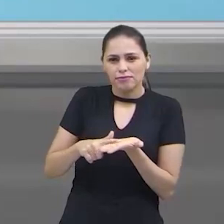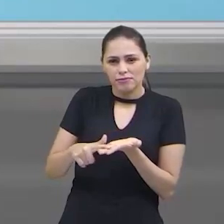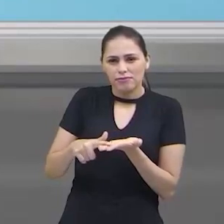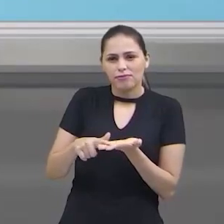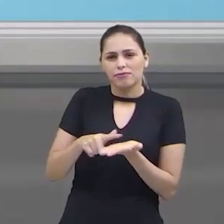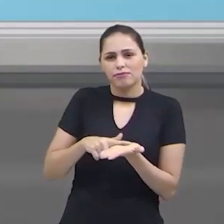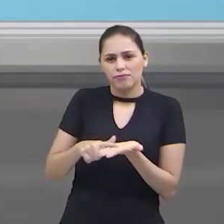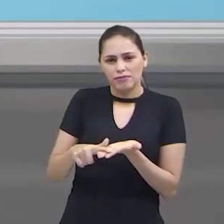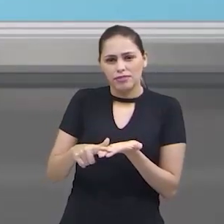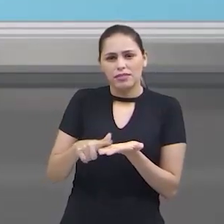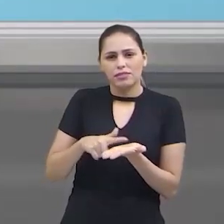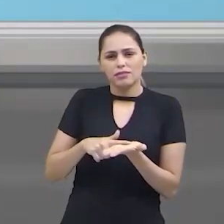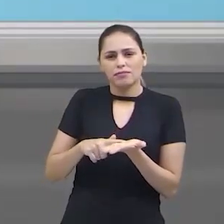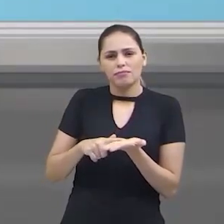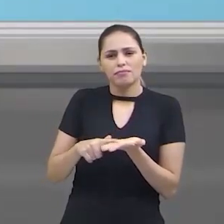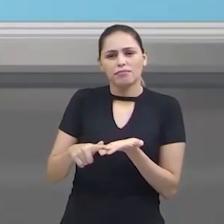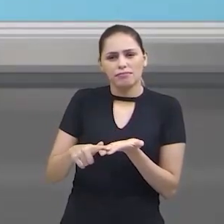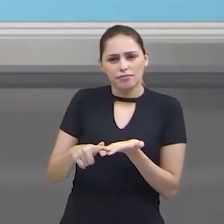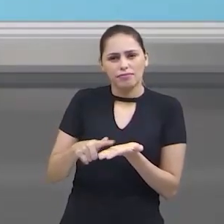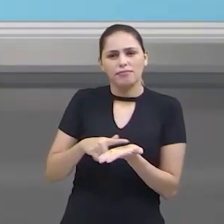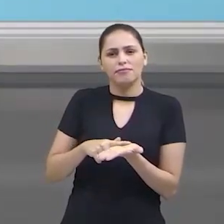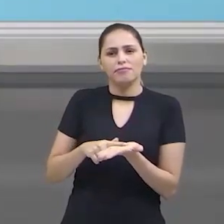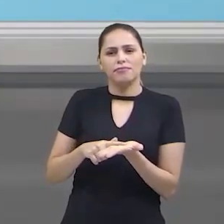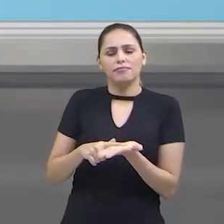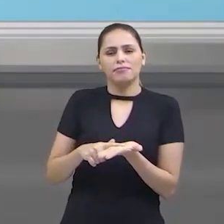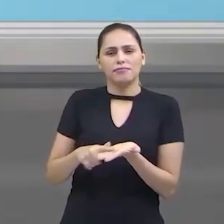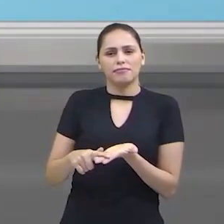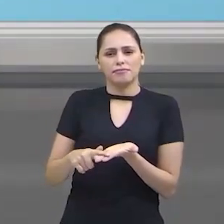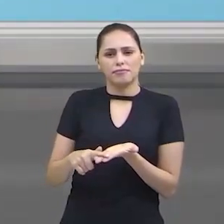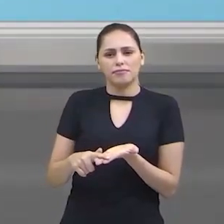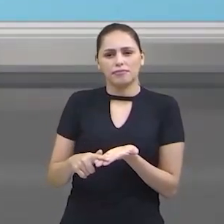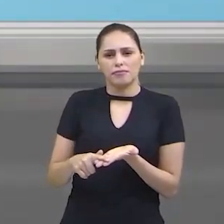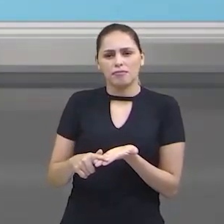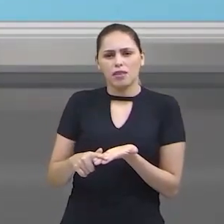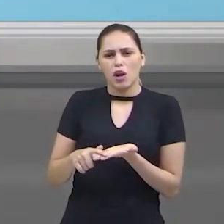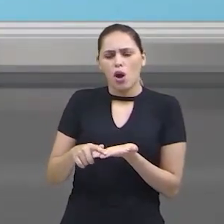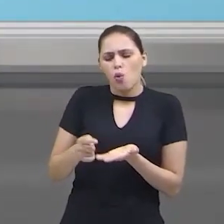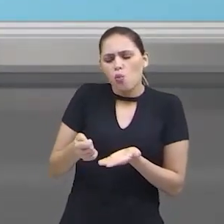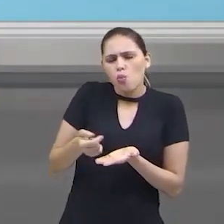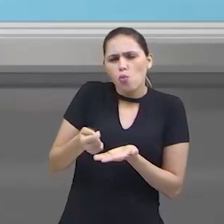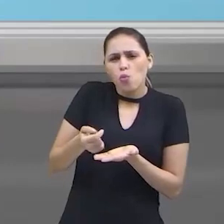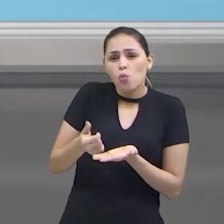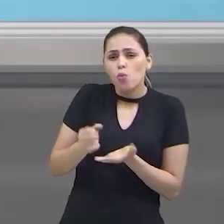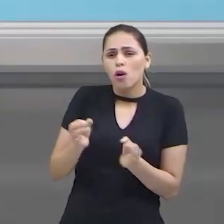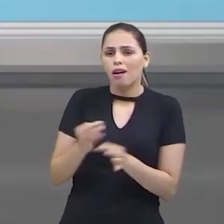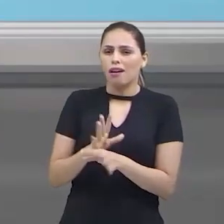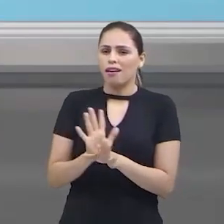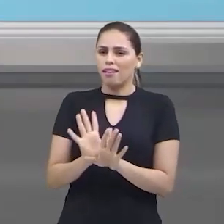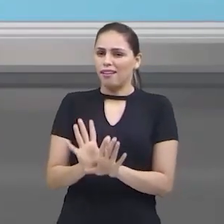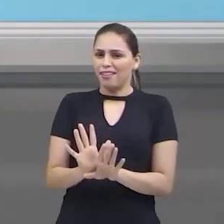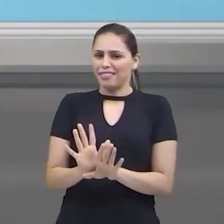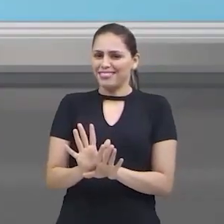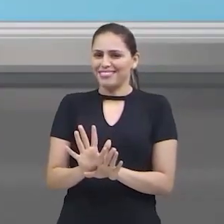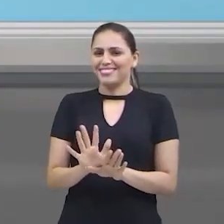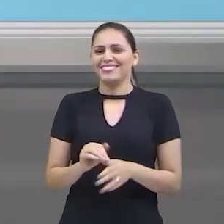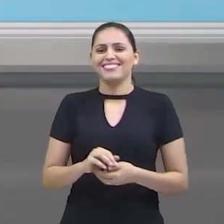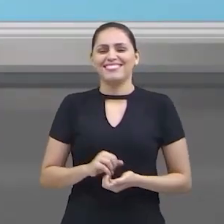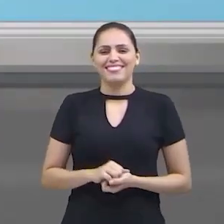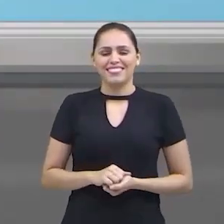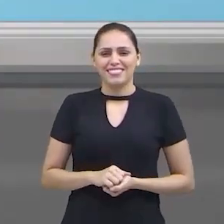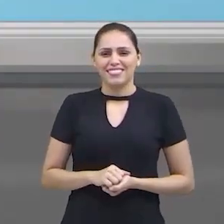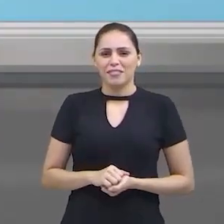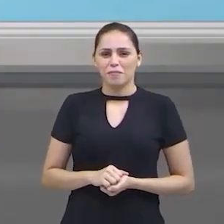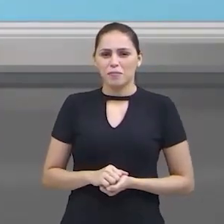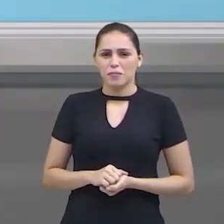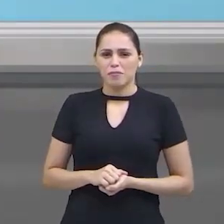ela. Olha aqui, Vamos marcar essa folha. O avião já está quase pronto. Quase pronto. Olha aqui, ó. Já está